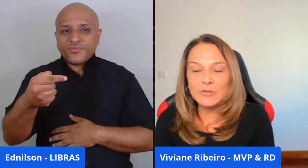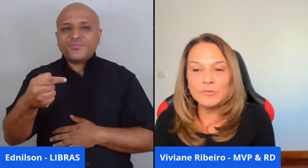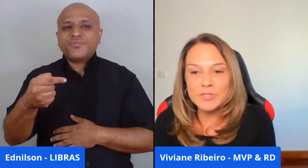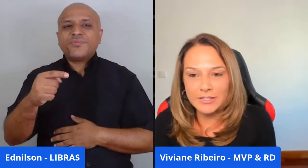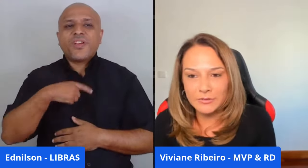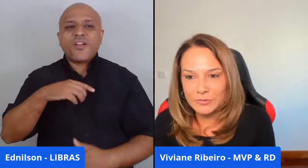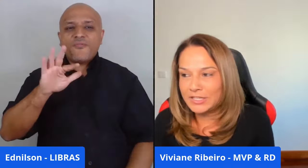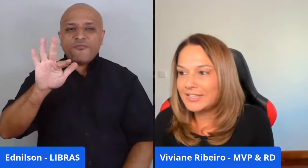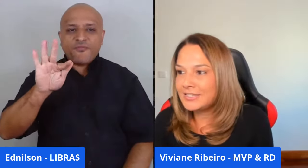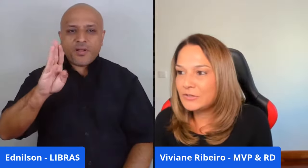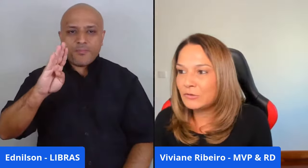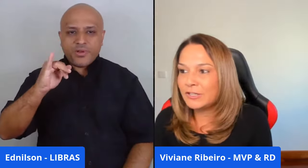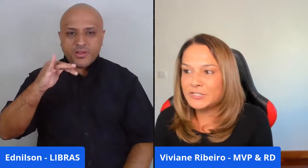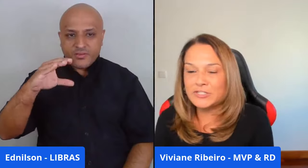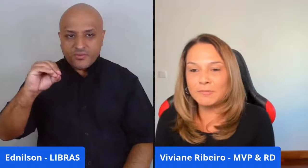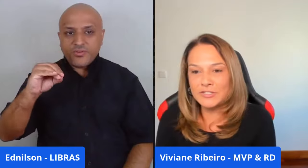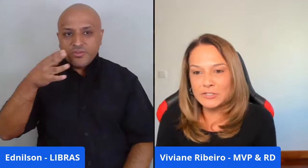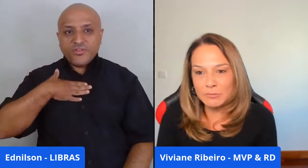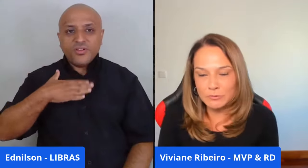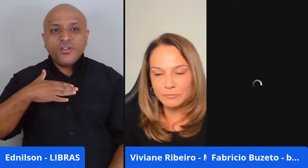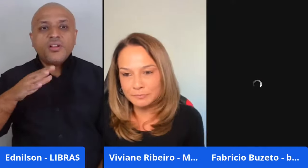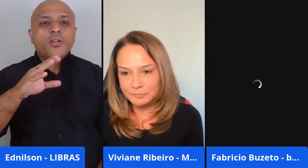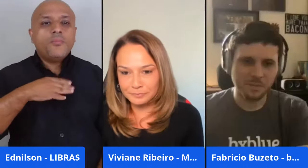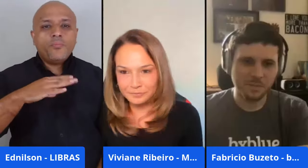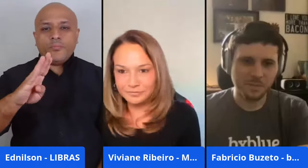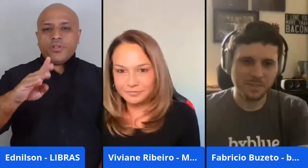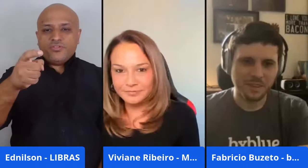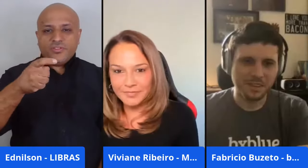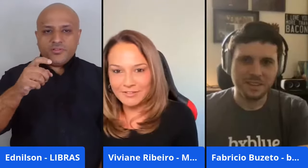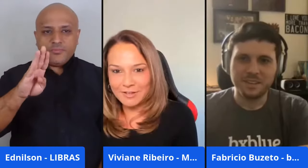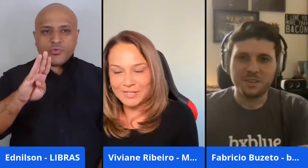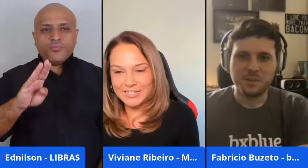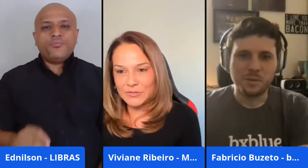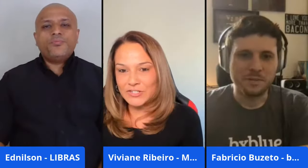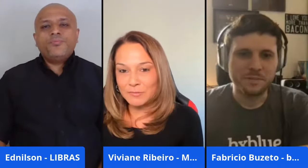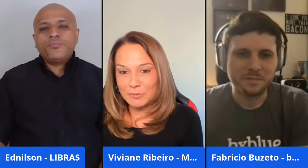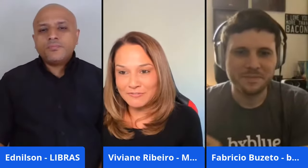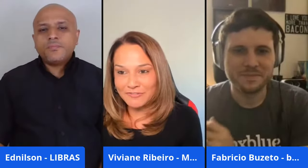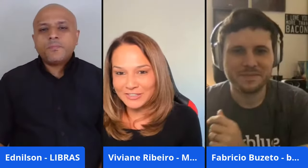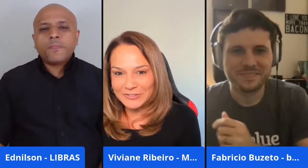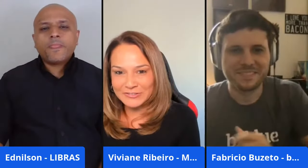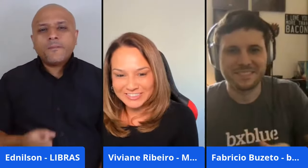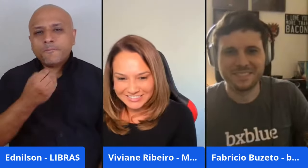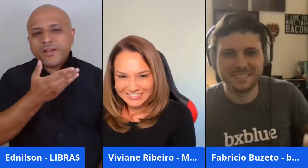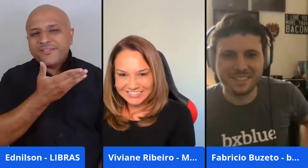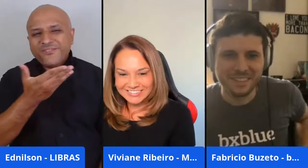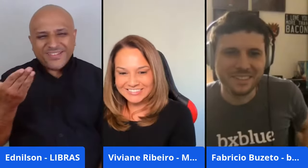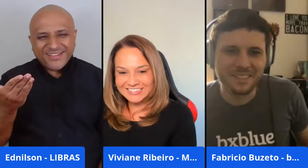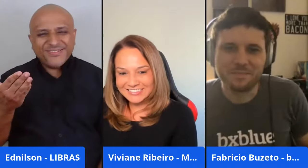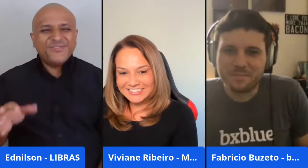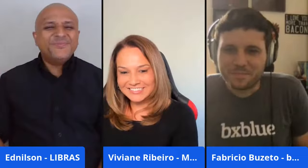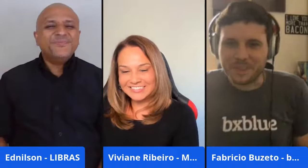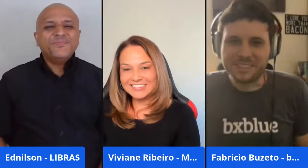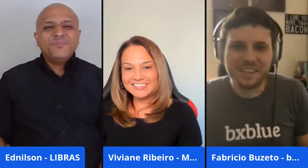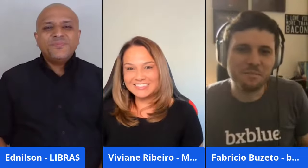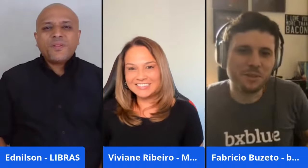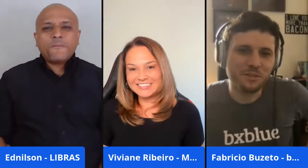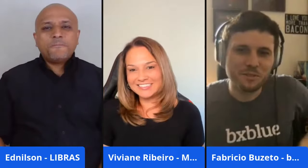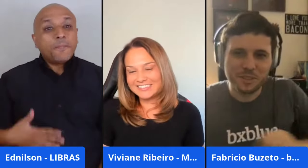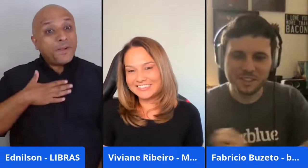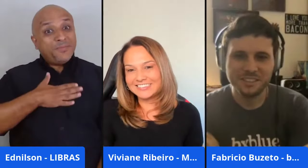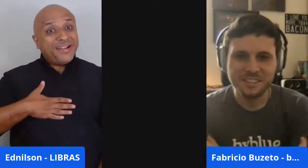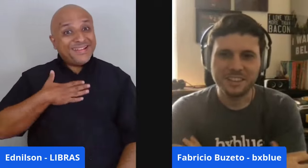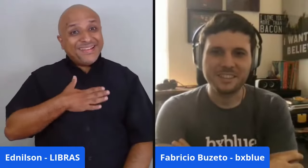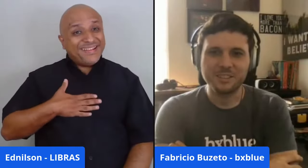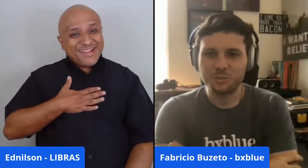Fabrício Guzetto, que é CTO da BX Blue. Fabrício, seja bem-vindo. O prazer é